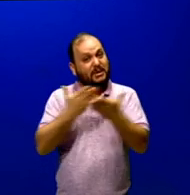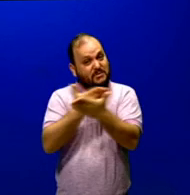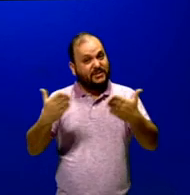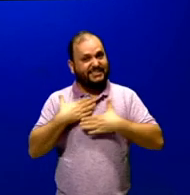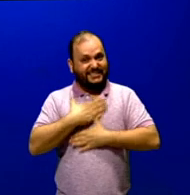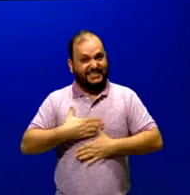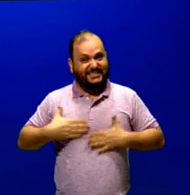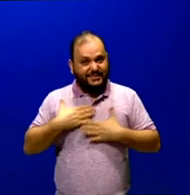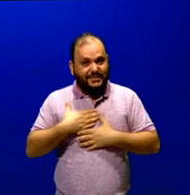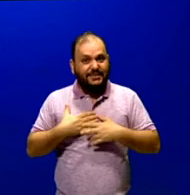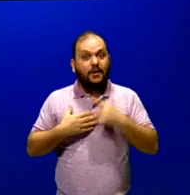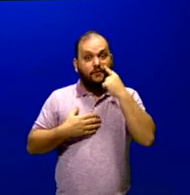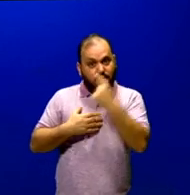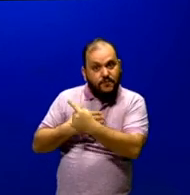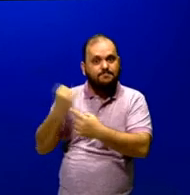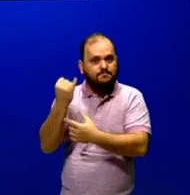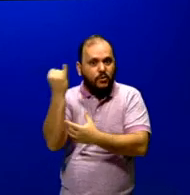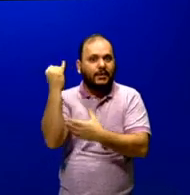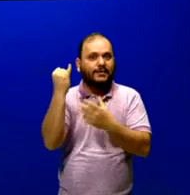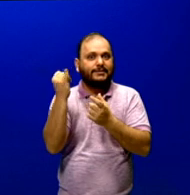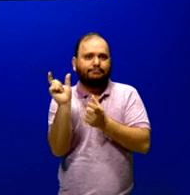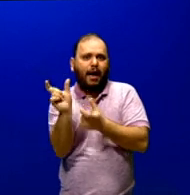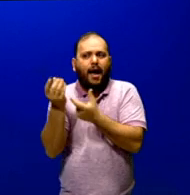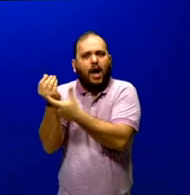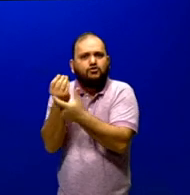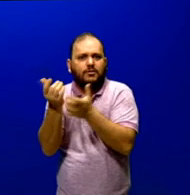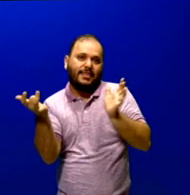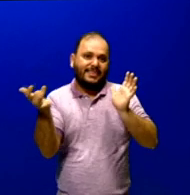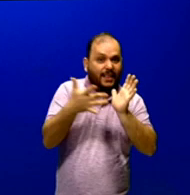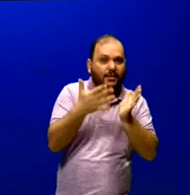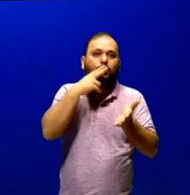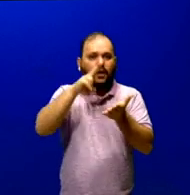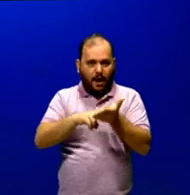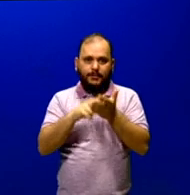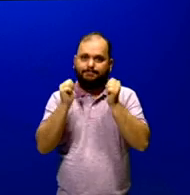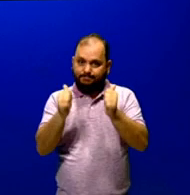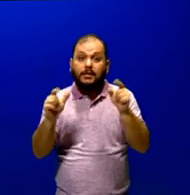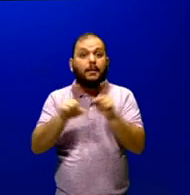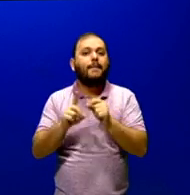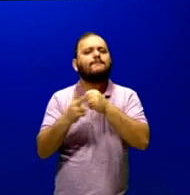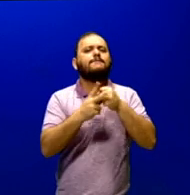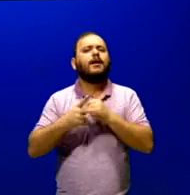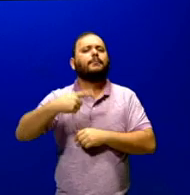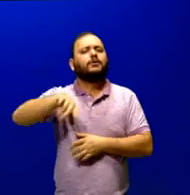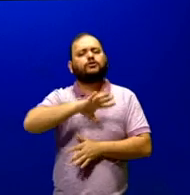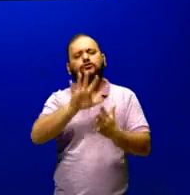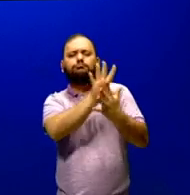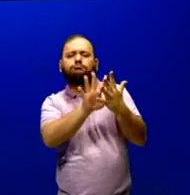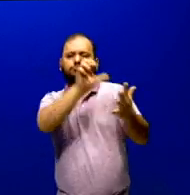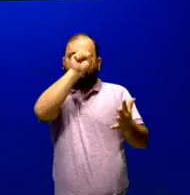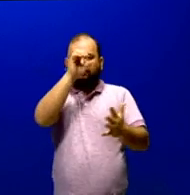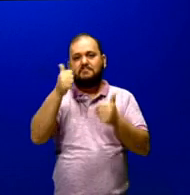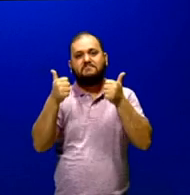Viram a importância de ver os adjetivos na carta, não é? E a importância também de ver os verbos para a gente entender melhor o texto. Ok?